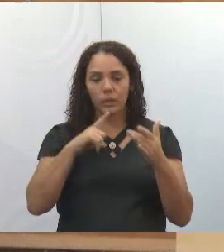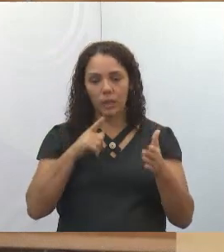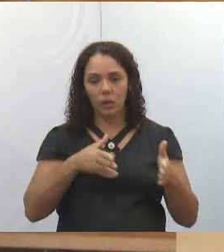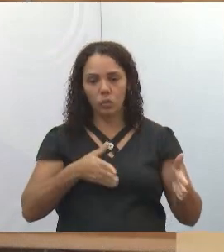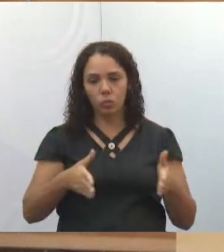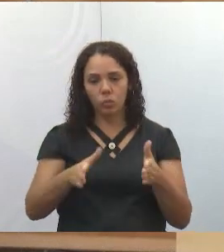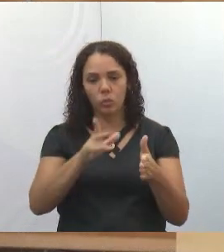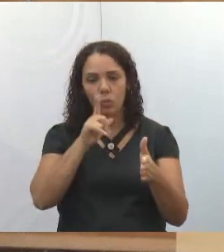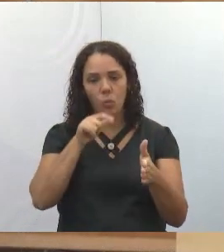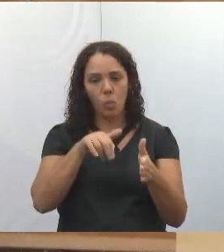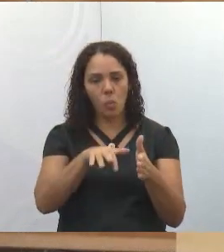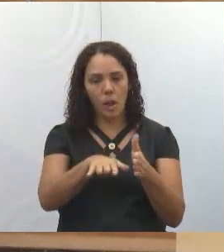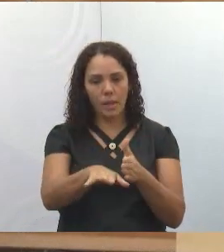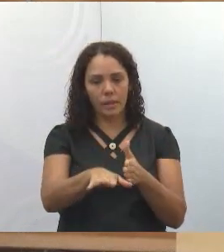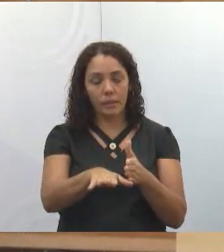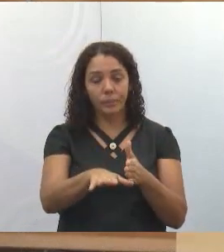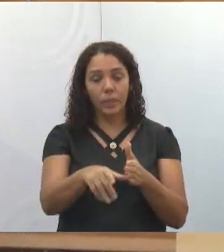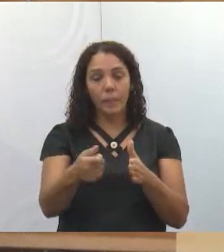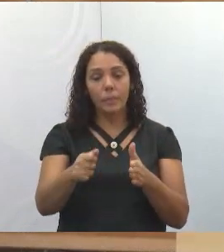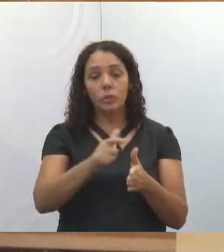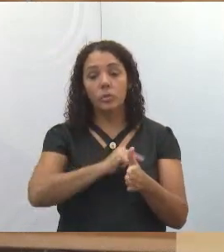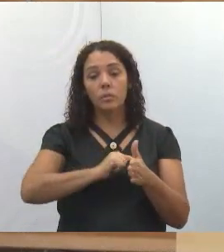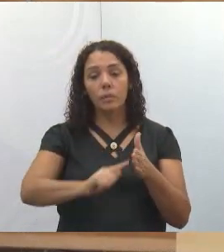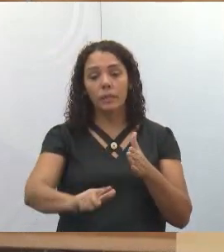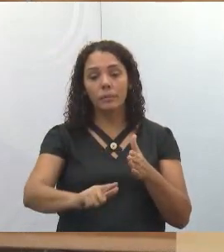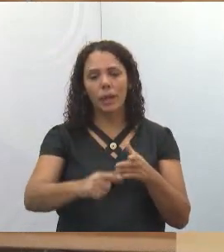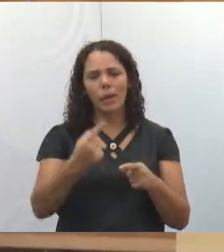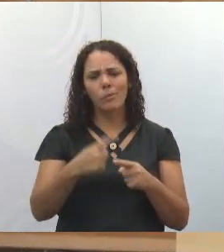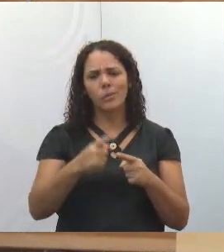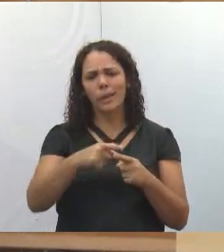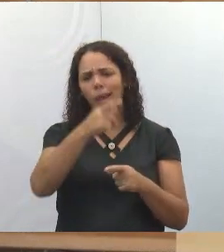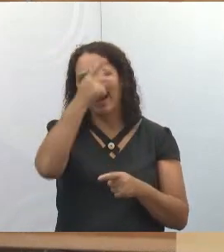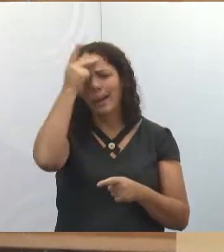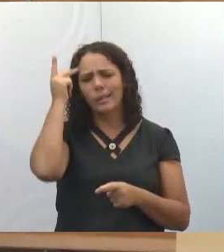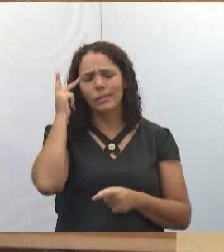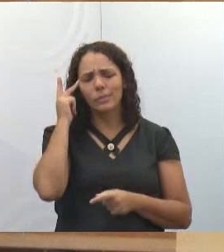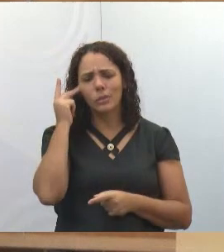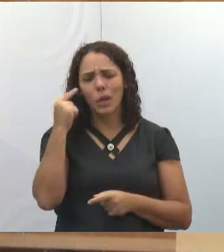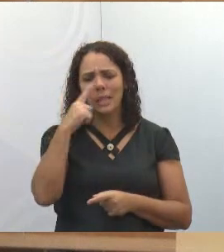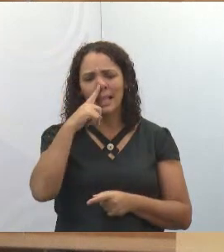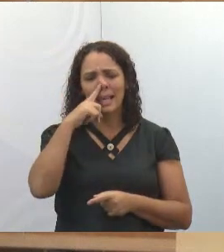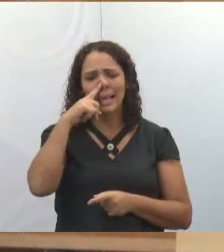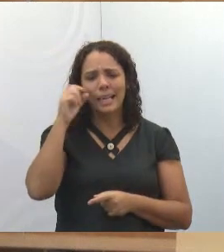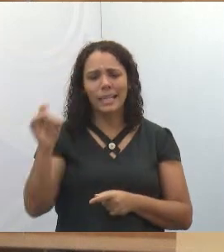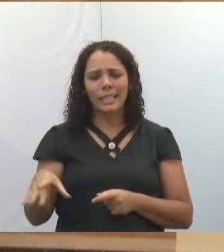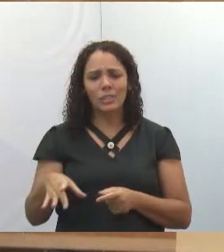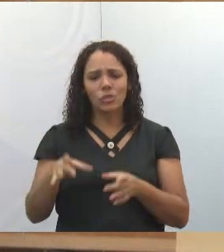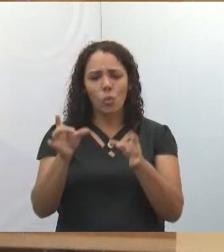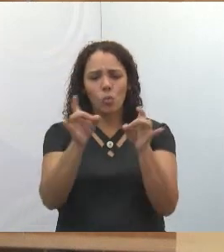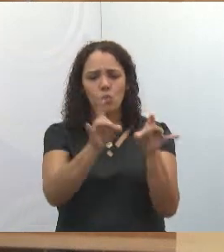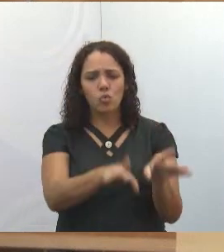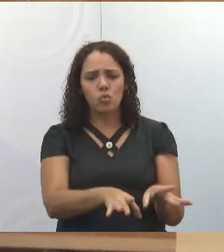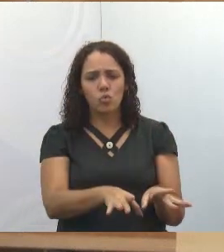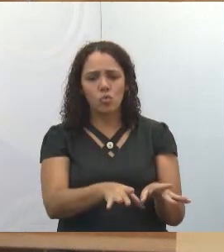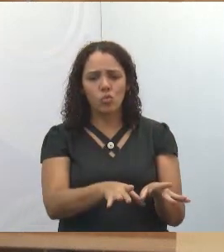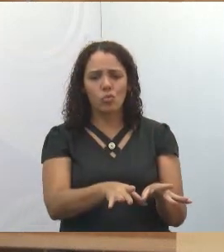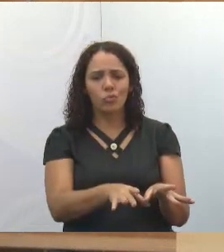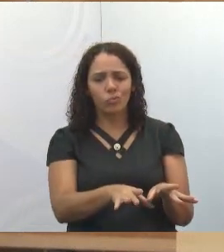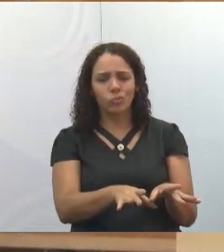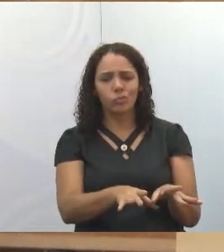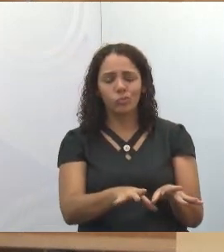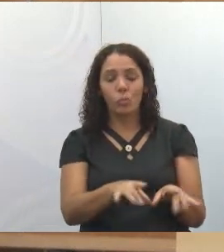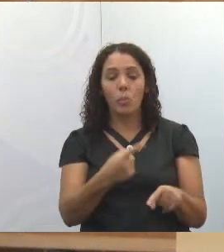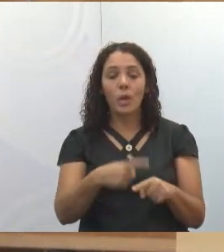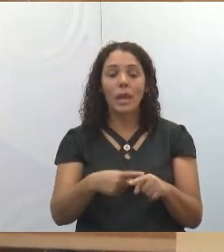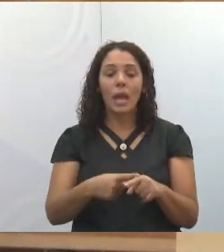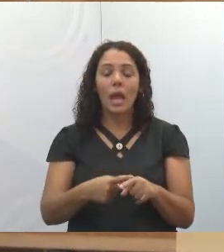que fizesse a limpeza daquela valeta, porque as pessoas estão depositando lixo. Quando vê um mato um pouco alto, as pessoas, sem noção, já depositam o seu lixo no